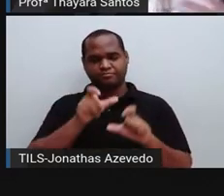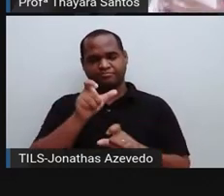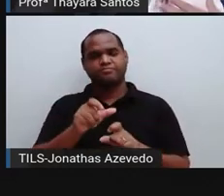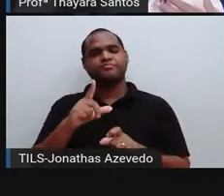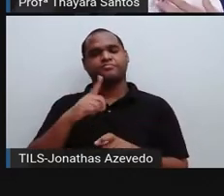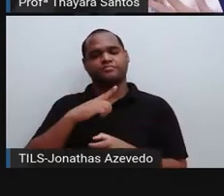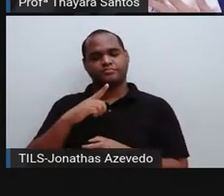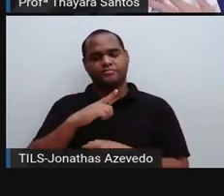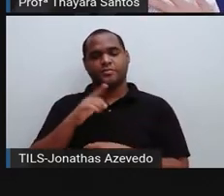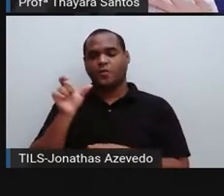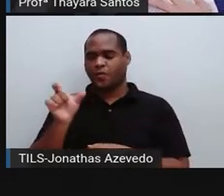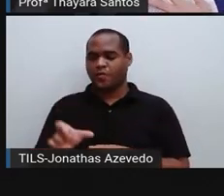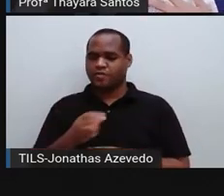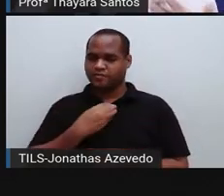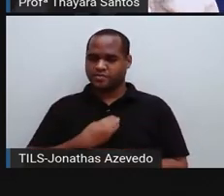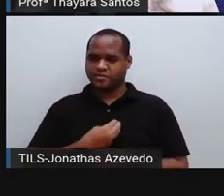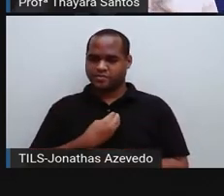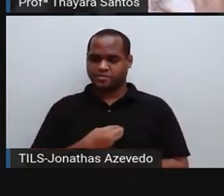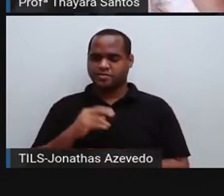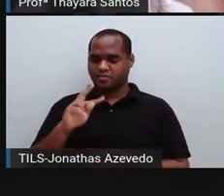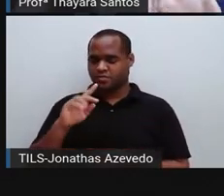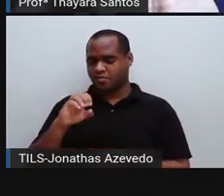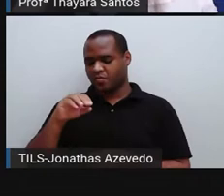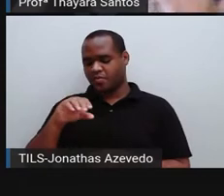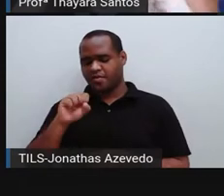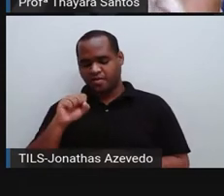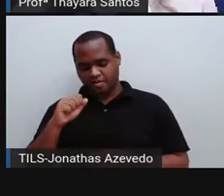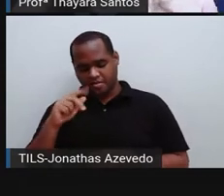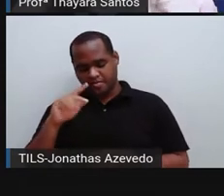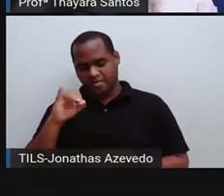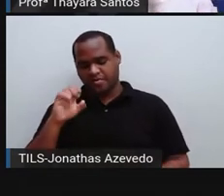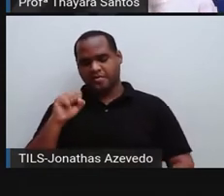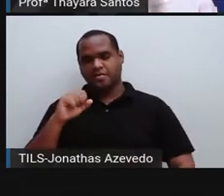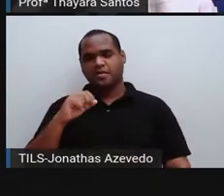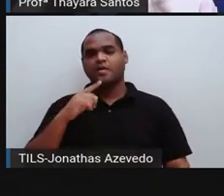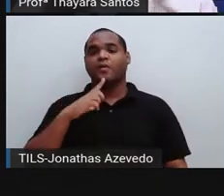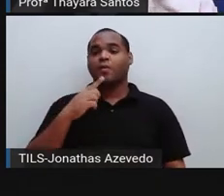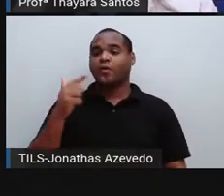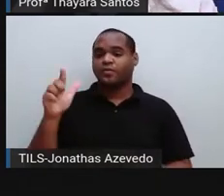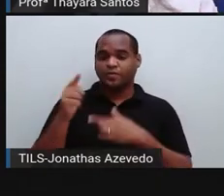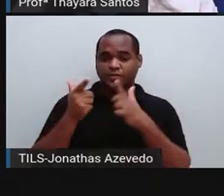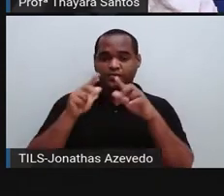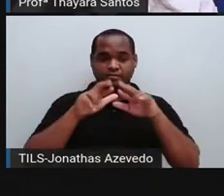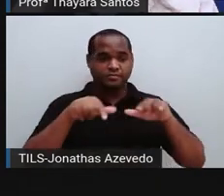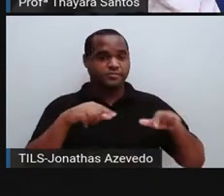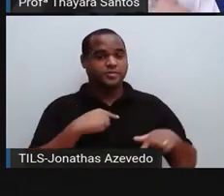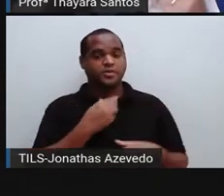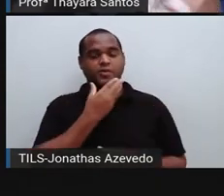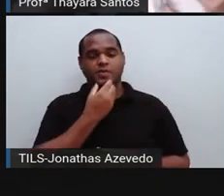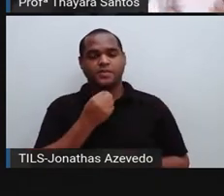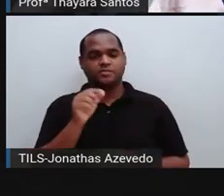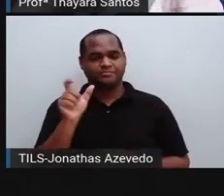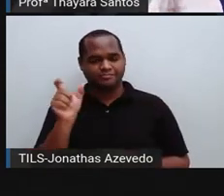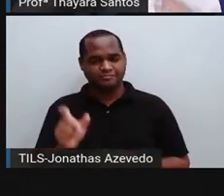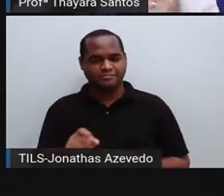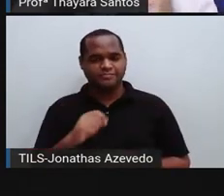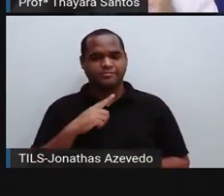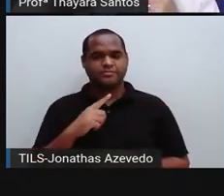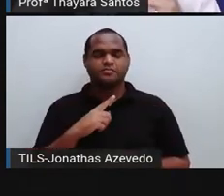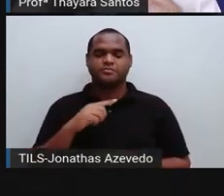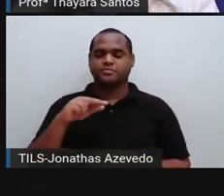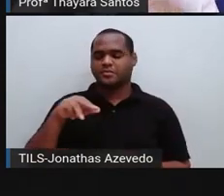gente sabe, hoje a nossa espécie é o homo sapiens. Mas antes da gente, existiram outras espécies do gênero homo. O homo neandertalensis,